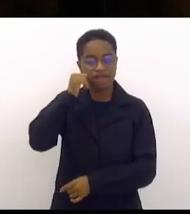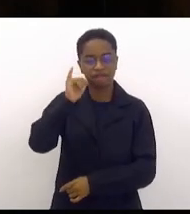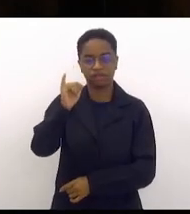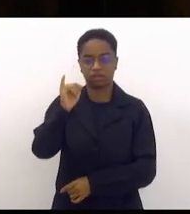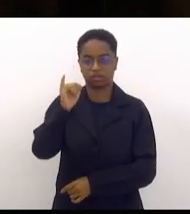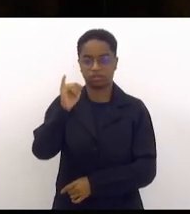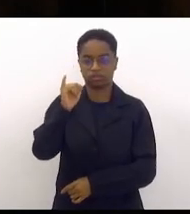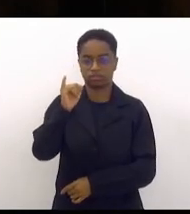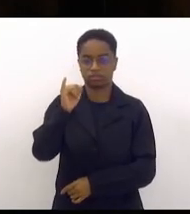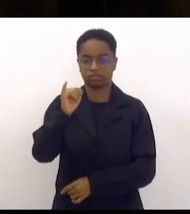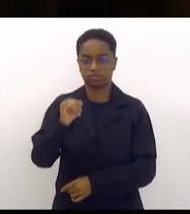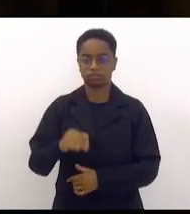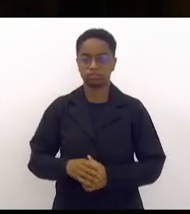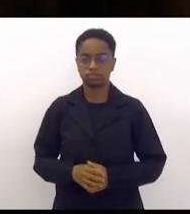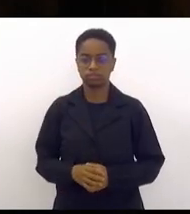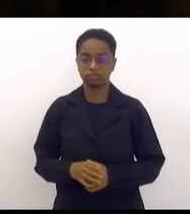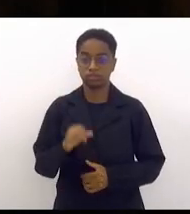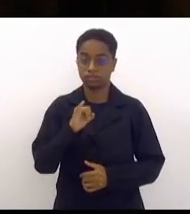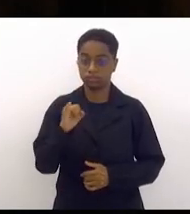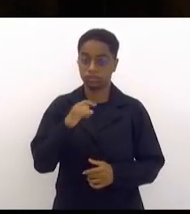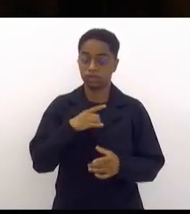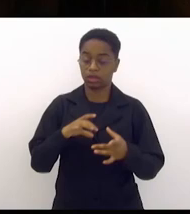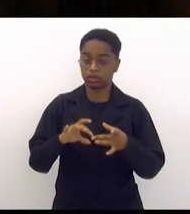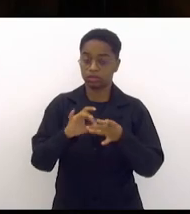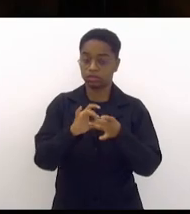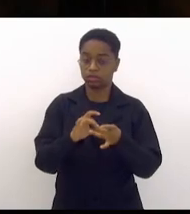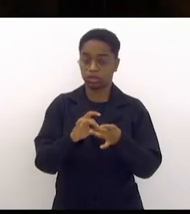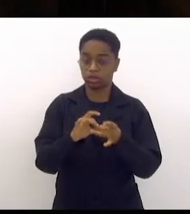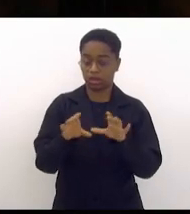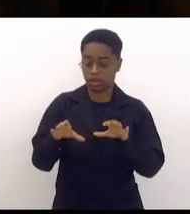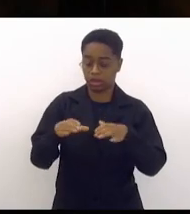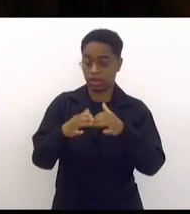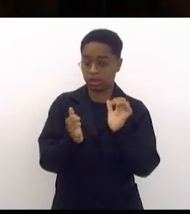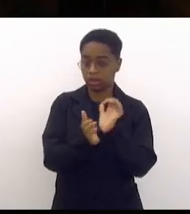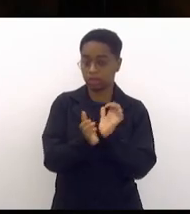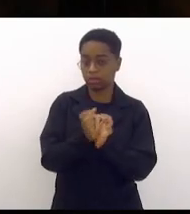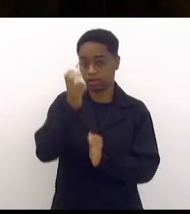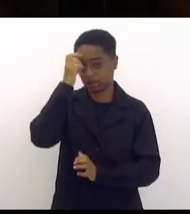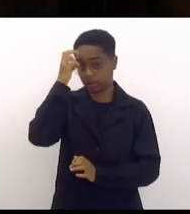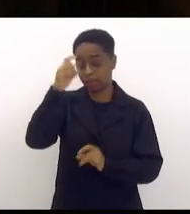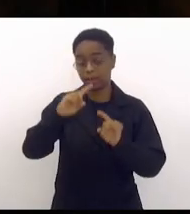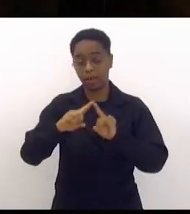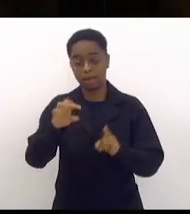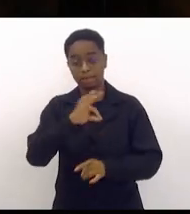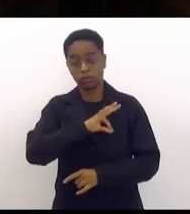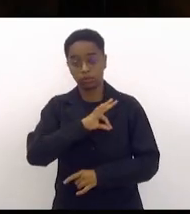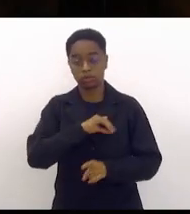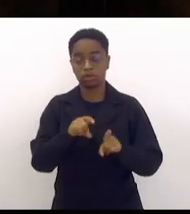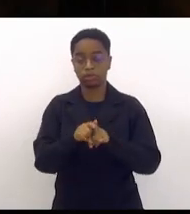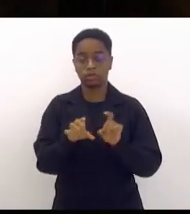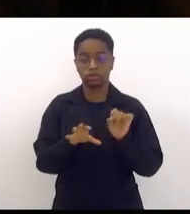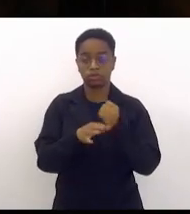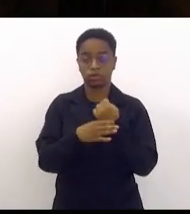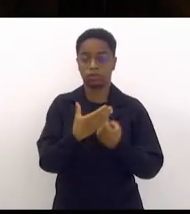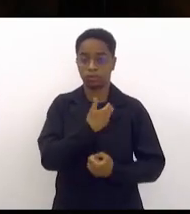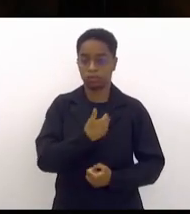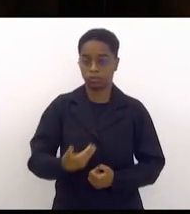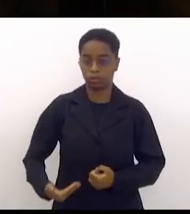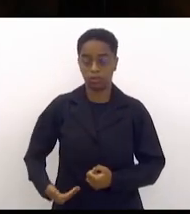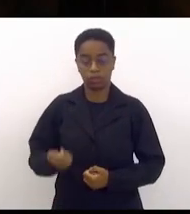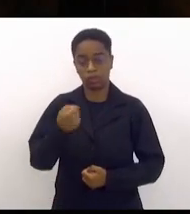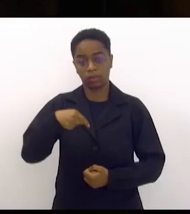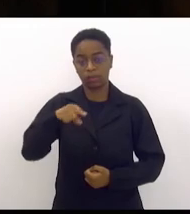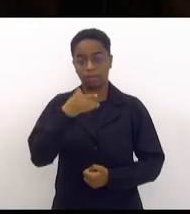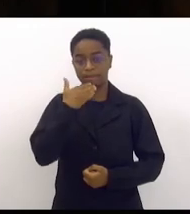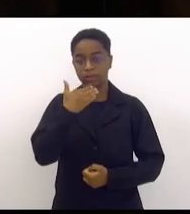mesmo com a inteligência que a polícia a segurança pública tenha que pedir licença